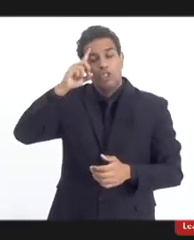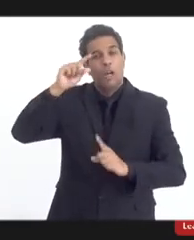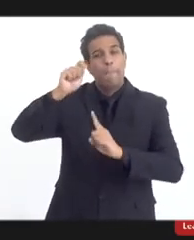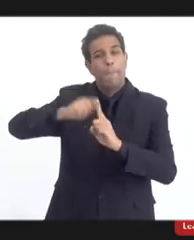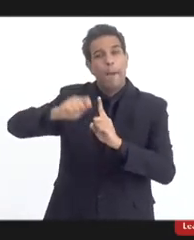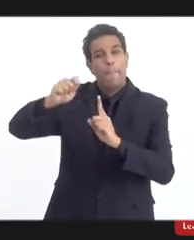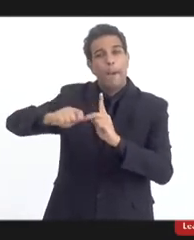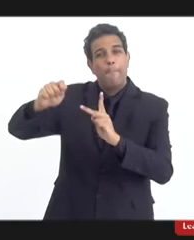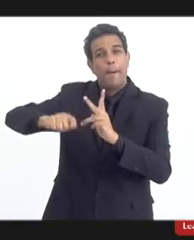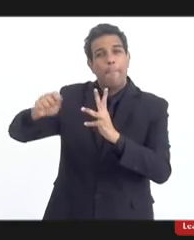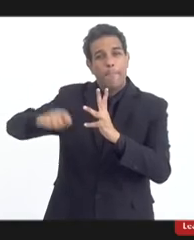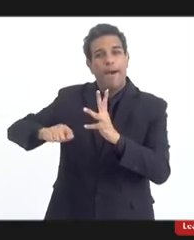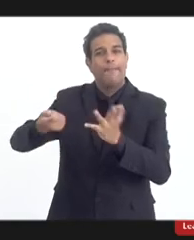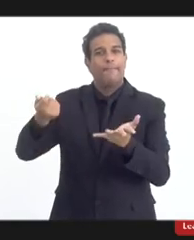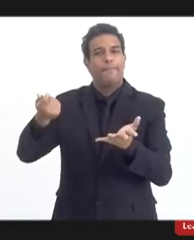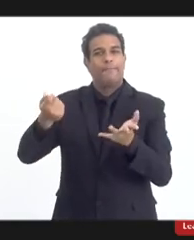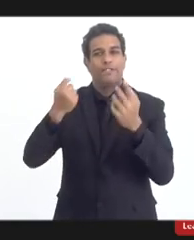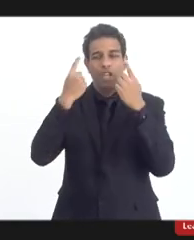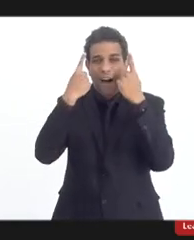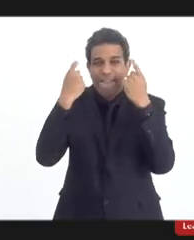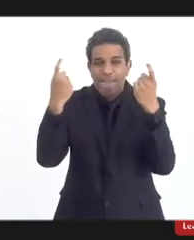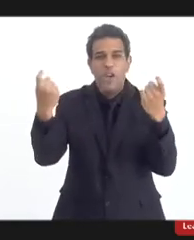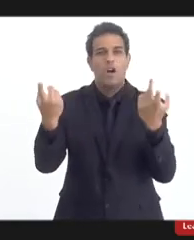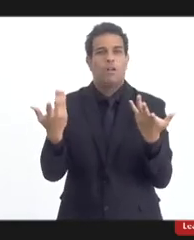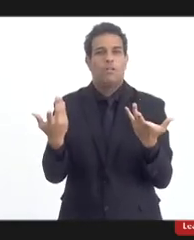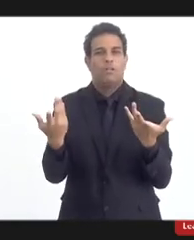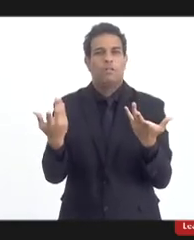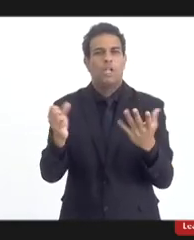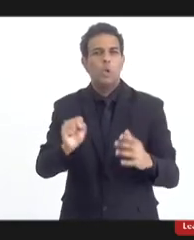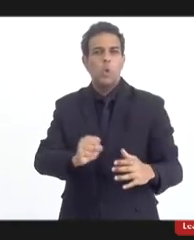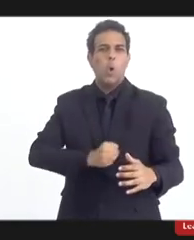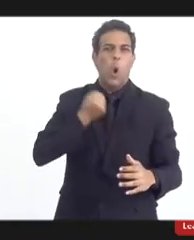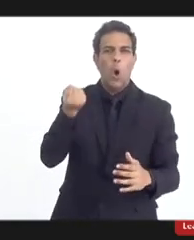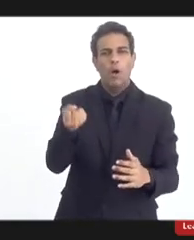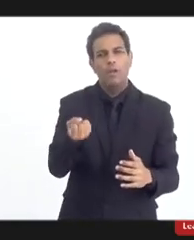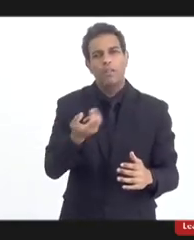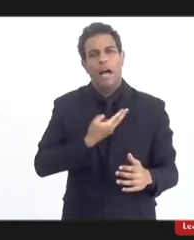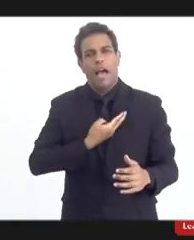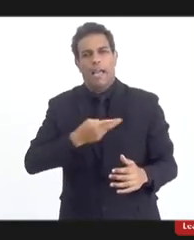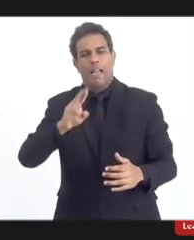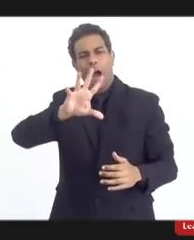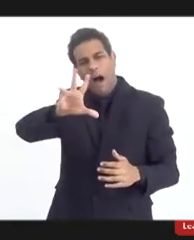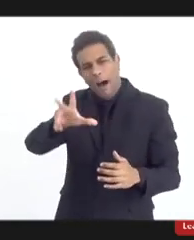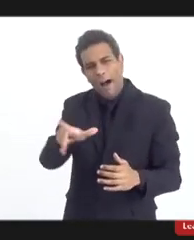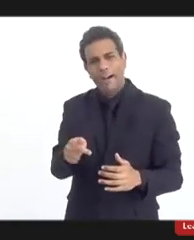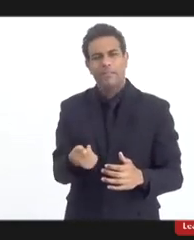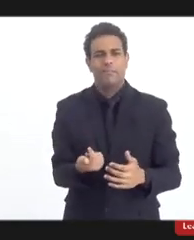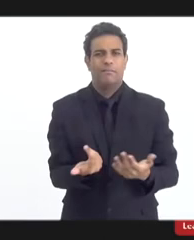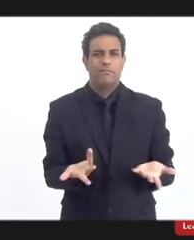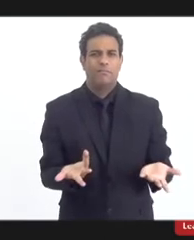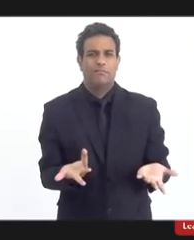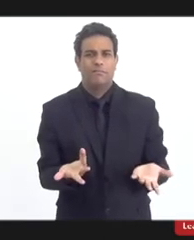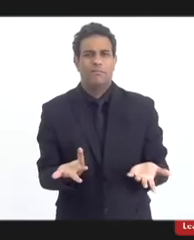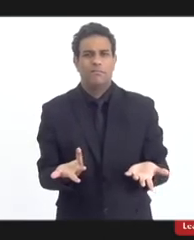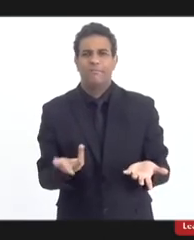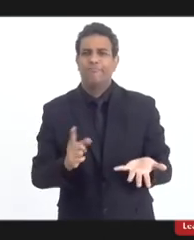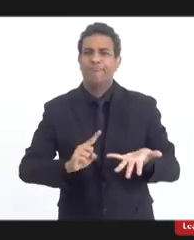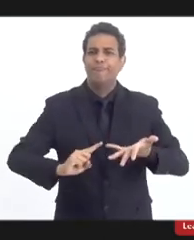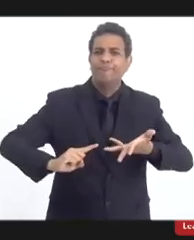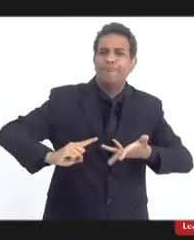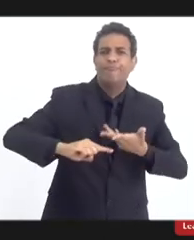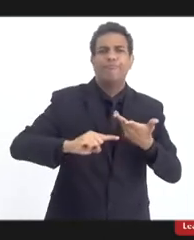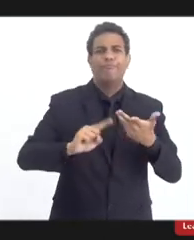de violência resultante do ódio religioso, de todo tipo, das